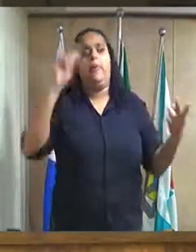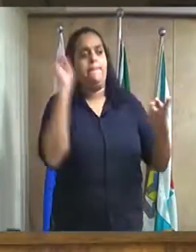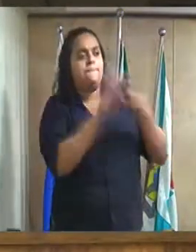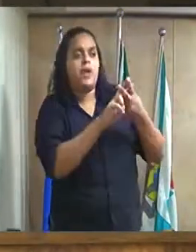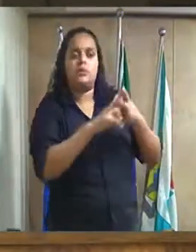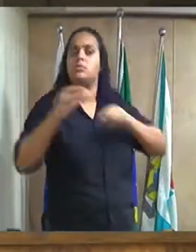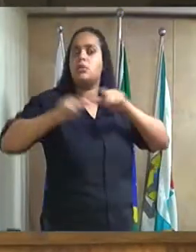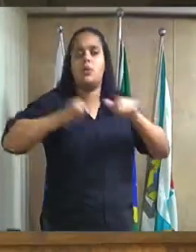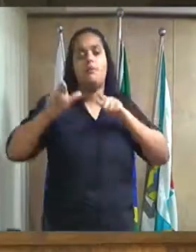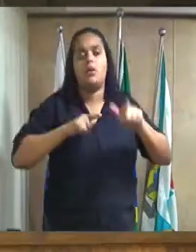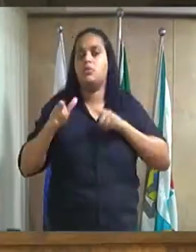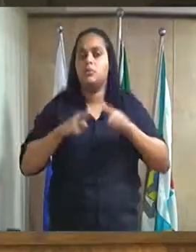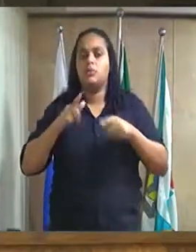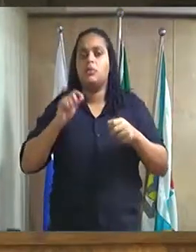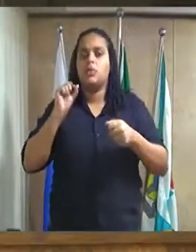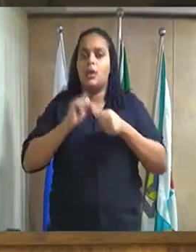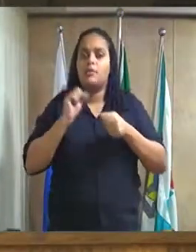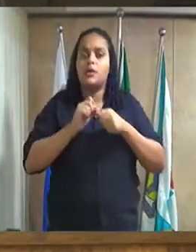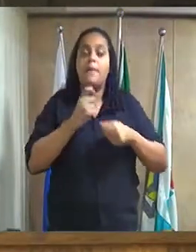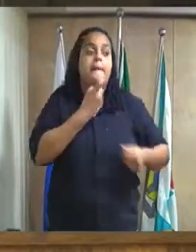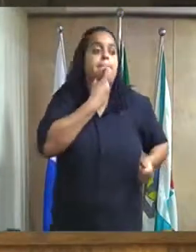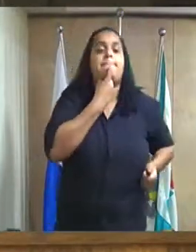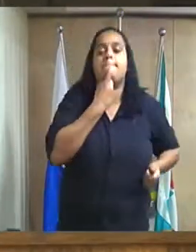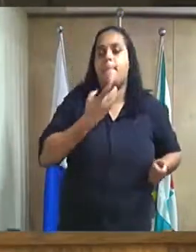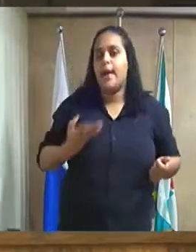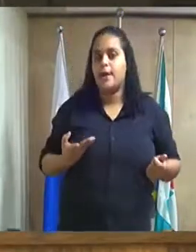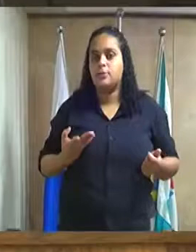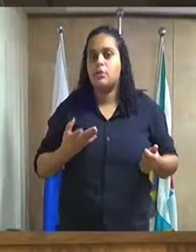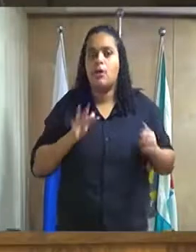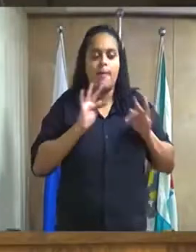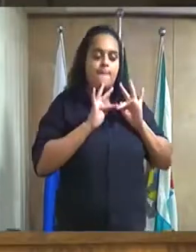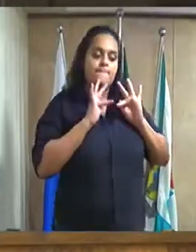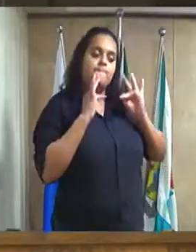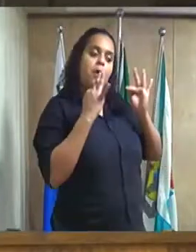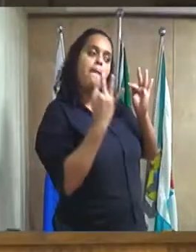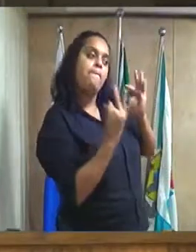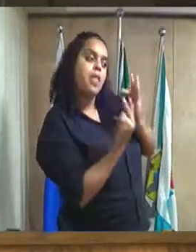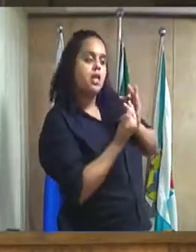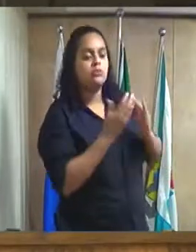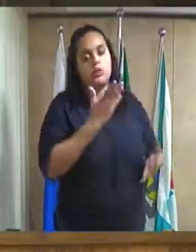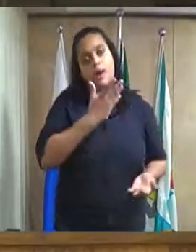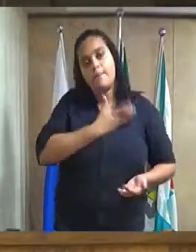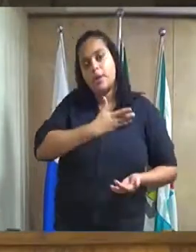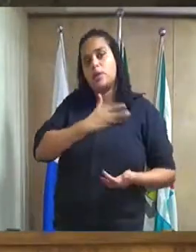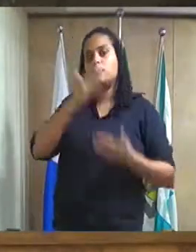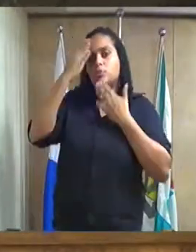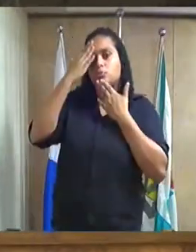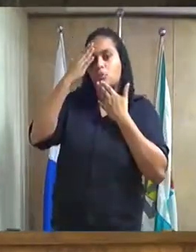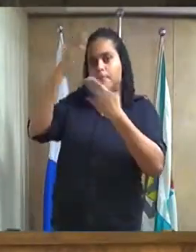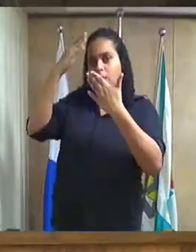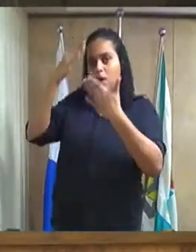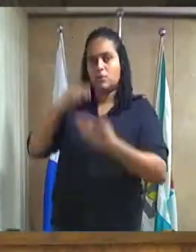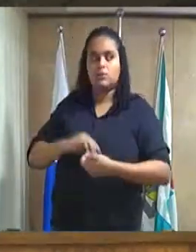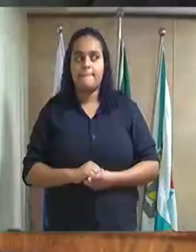trabalhando para ficarem mais perto de suas famílias de seus amigos muito obrigado